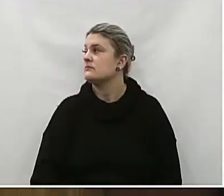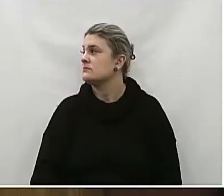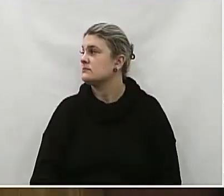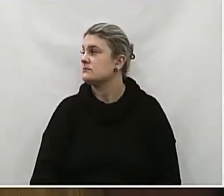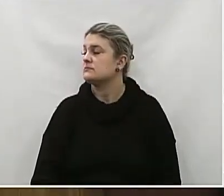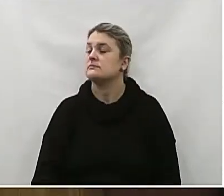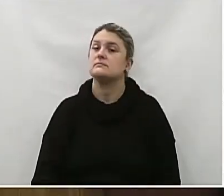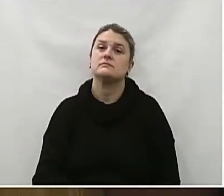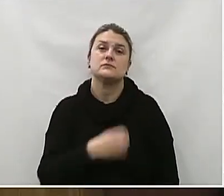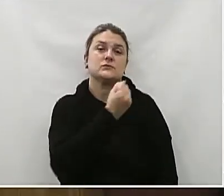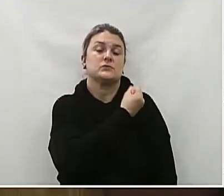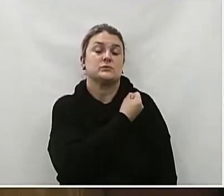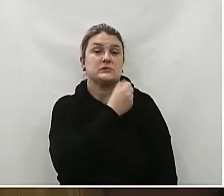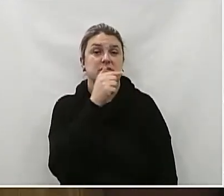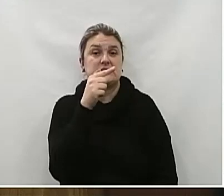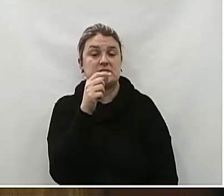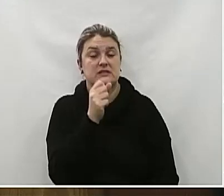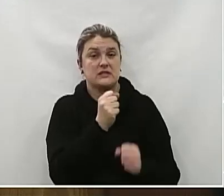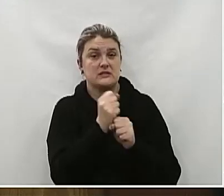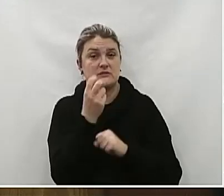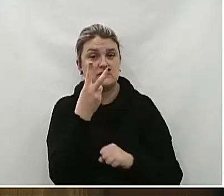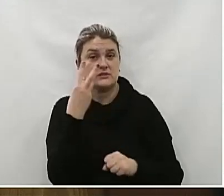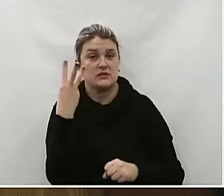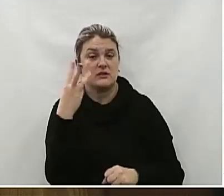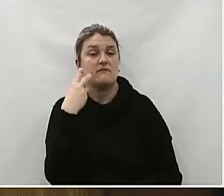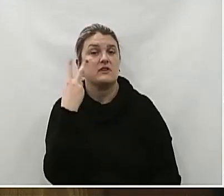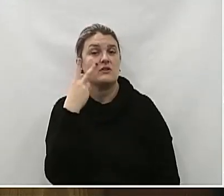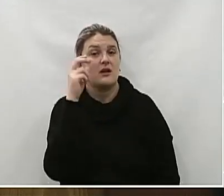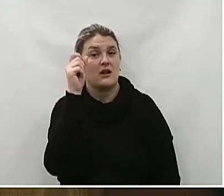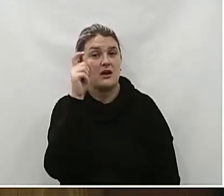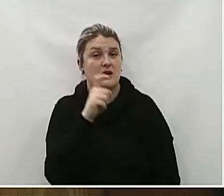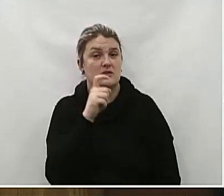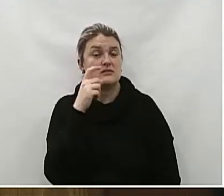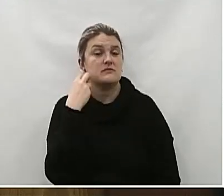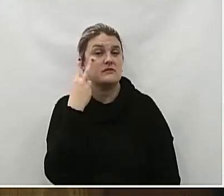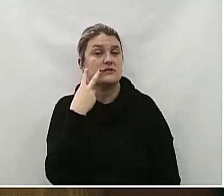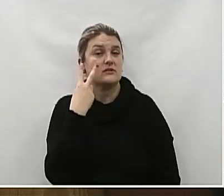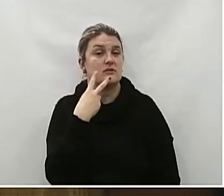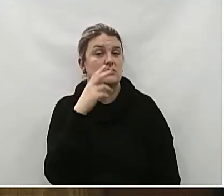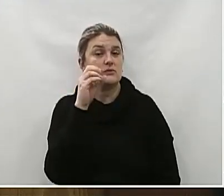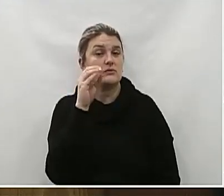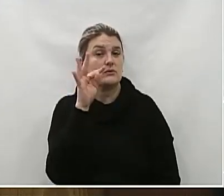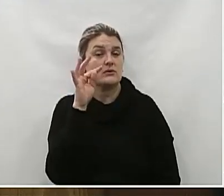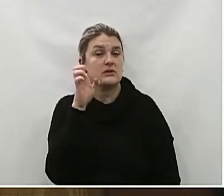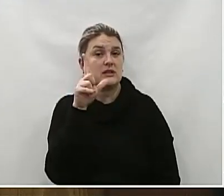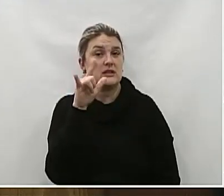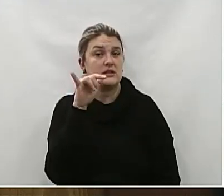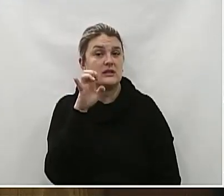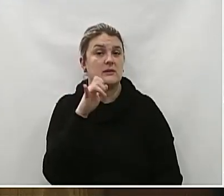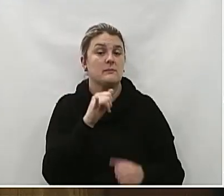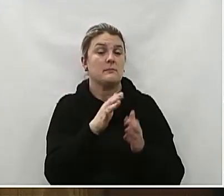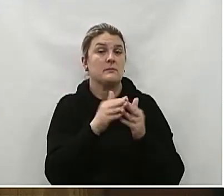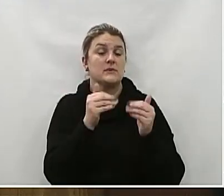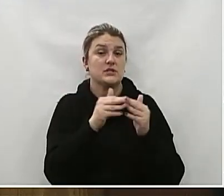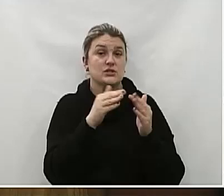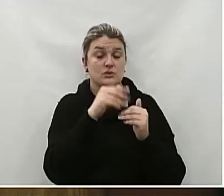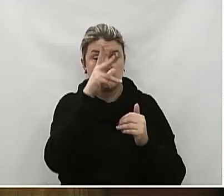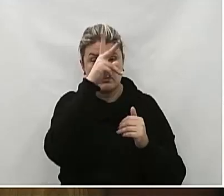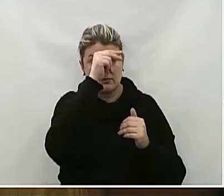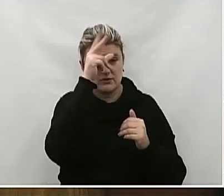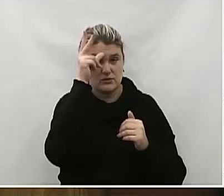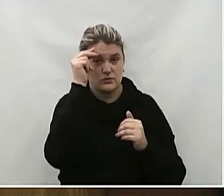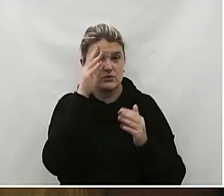Número 70 De 2023 Dos vereadores Alex Anastasio E Waldir Luiz Cortellini Ao poder Executivo Municipal